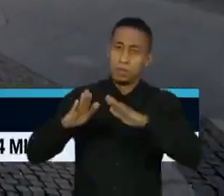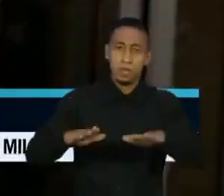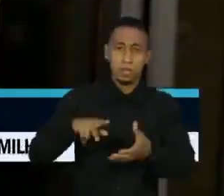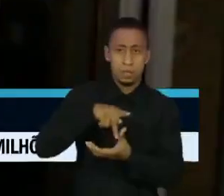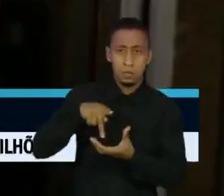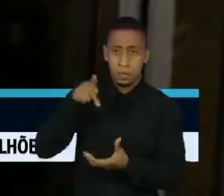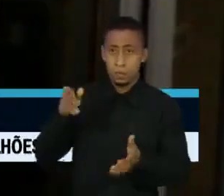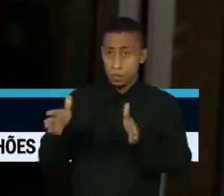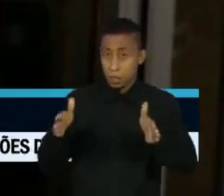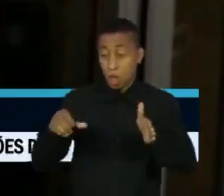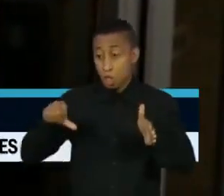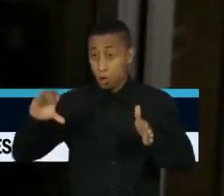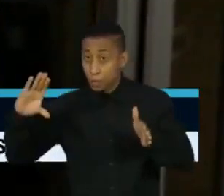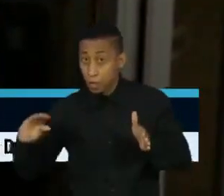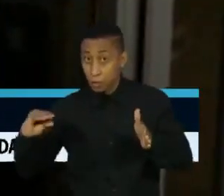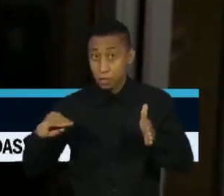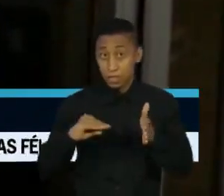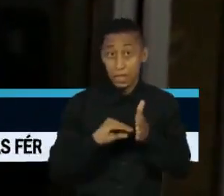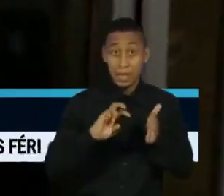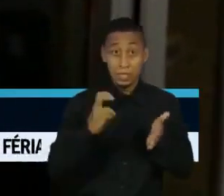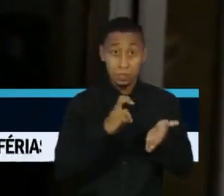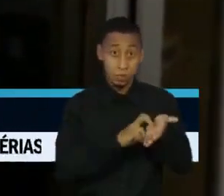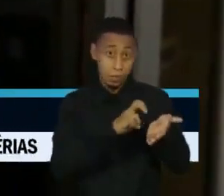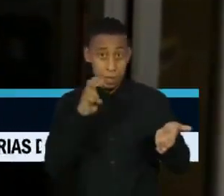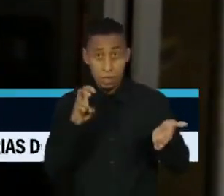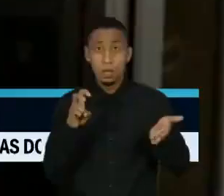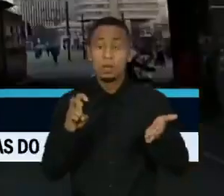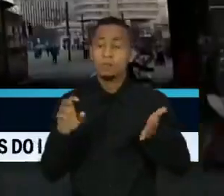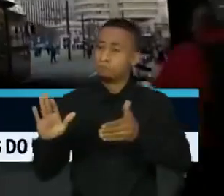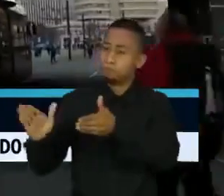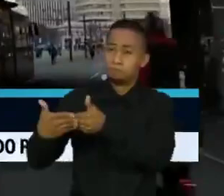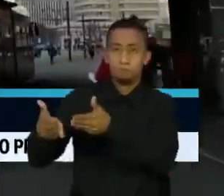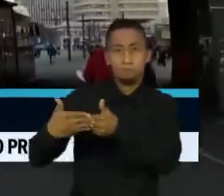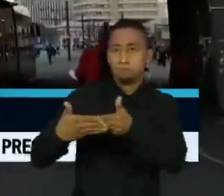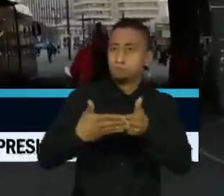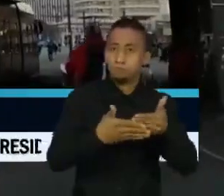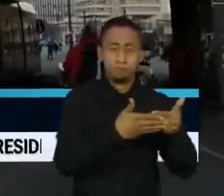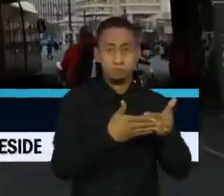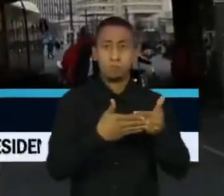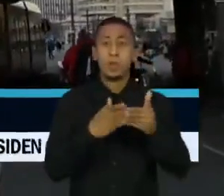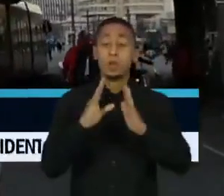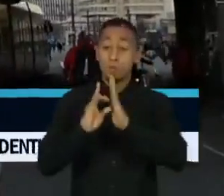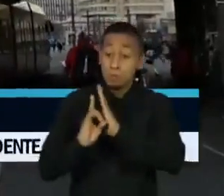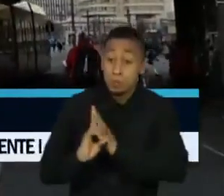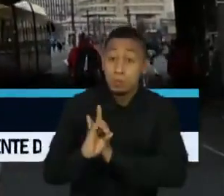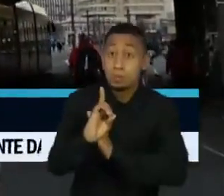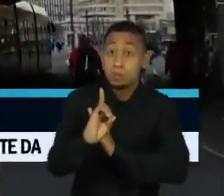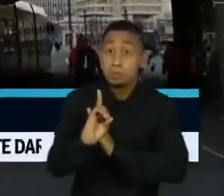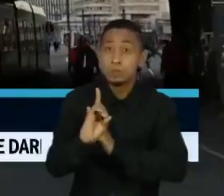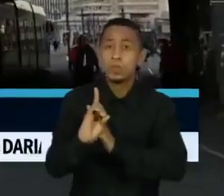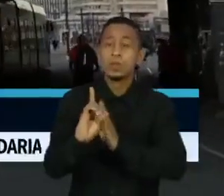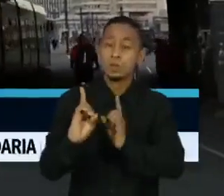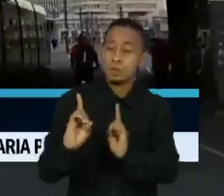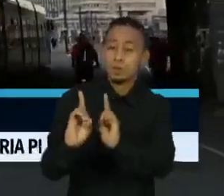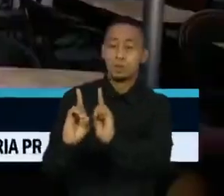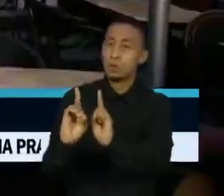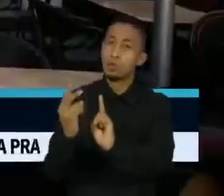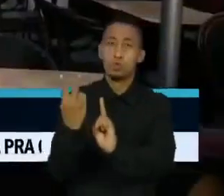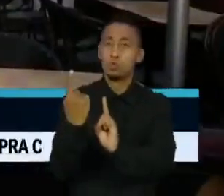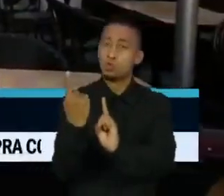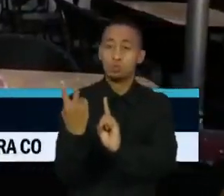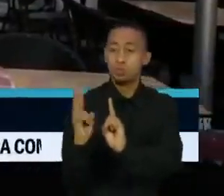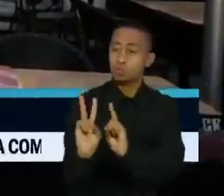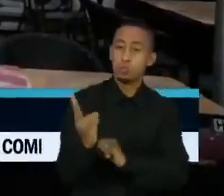entre 9 horas da noite e 5 horas da manhã, só será possível sair à rua acompanhado de, no máximo, uma pessoa.